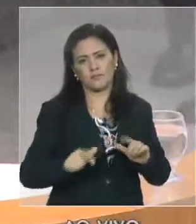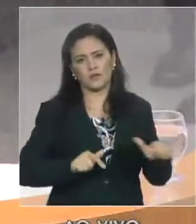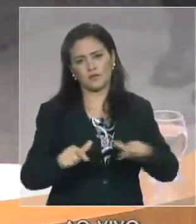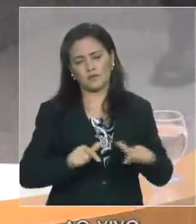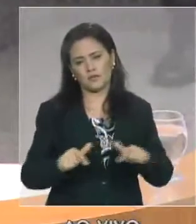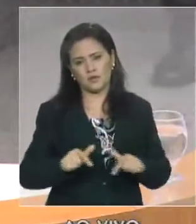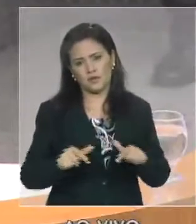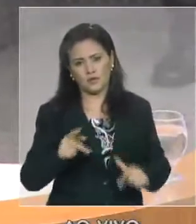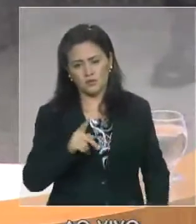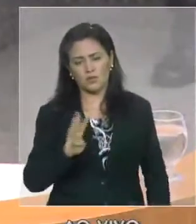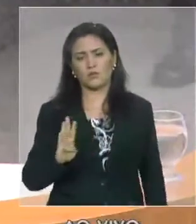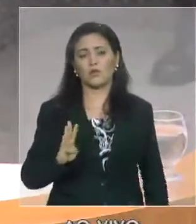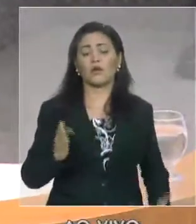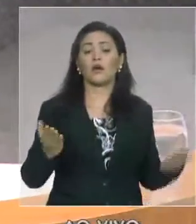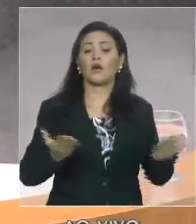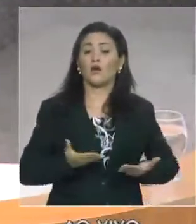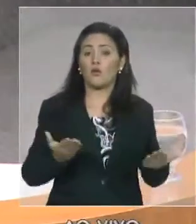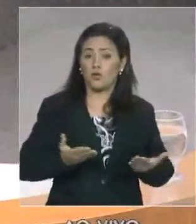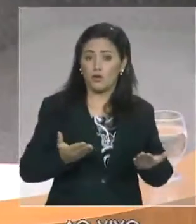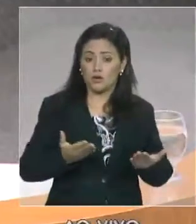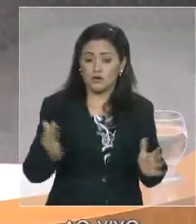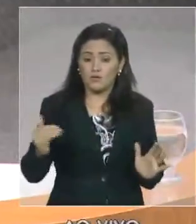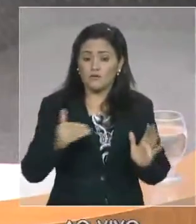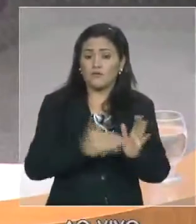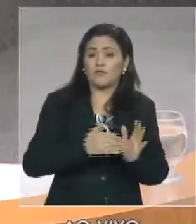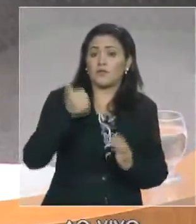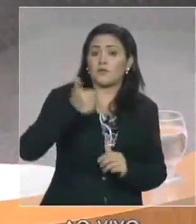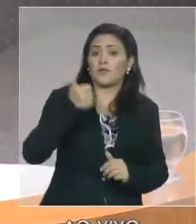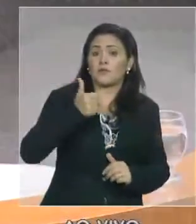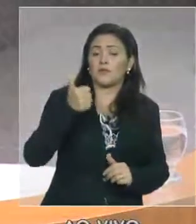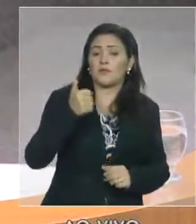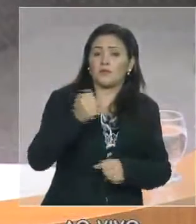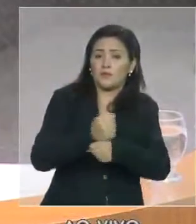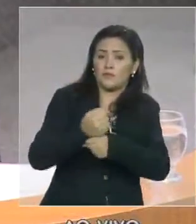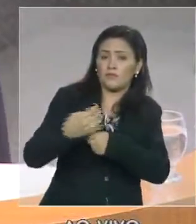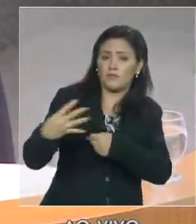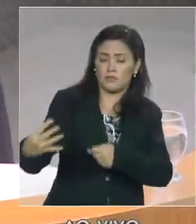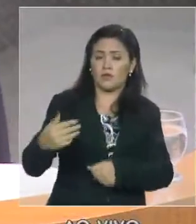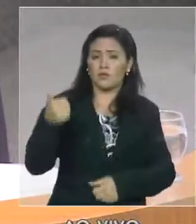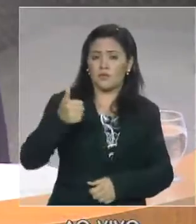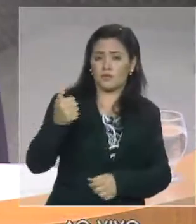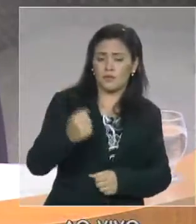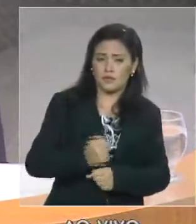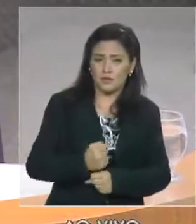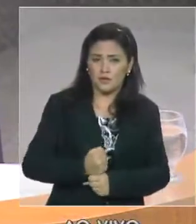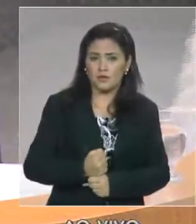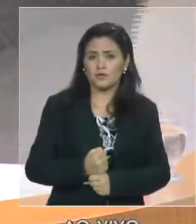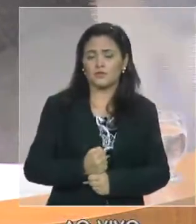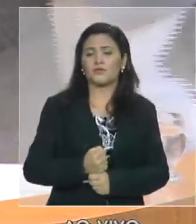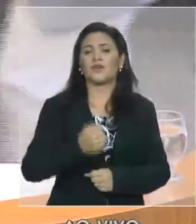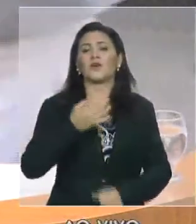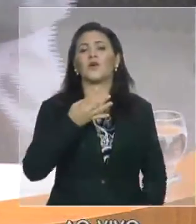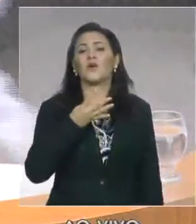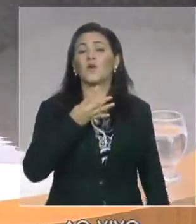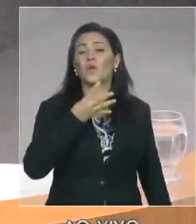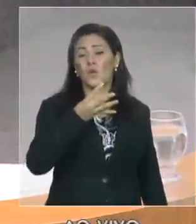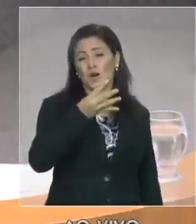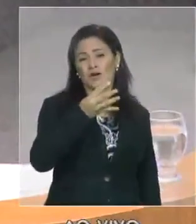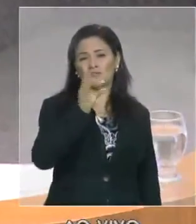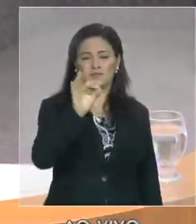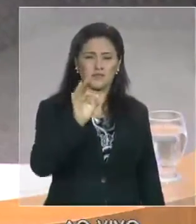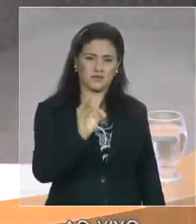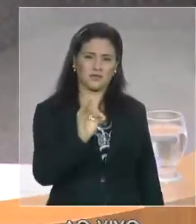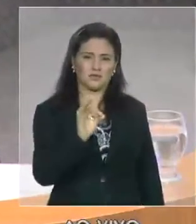44% da receita corrente líquida. Ou seja, nós saltamos 6 pontos percentuais